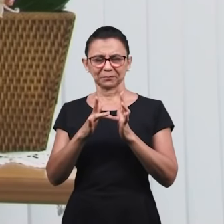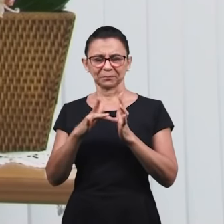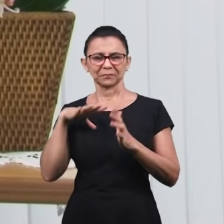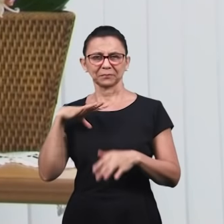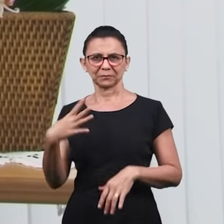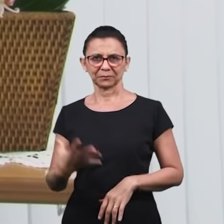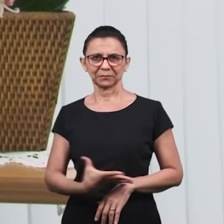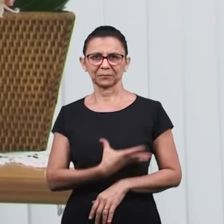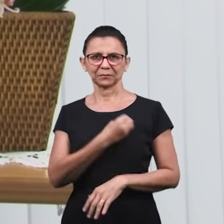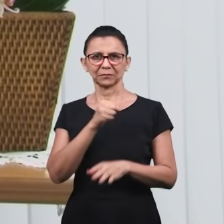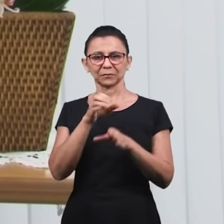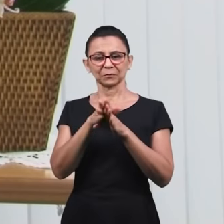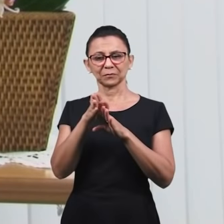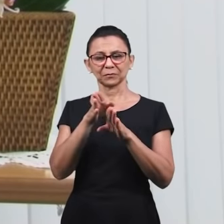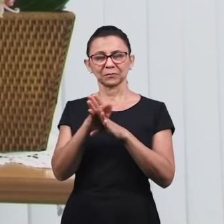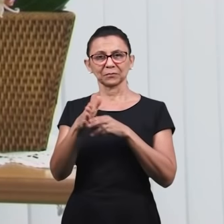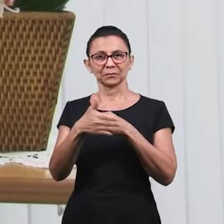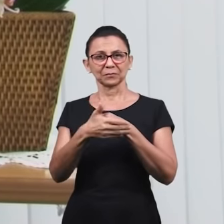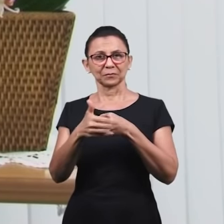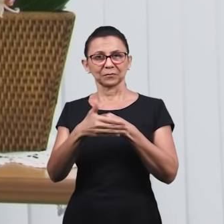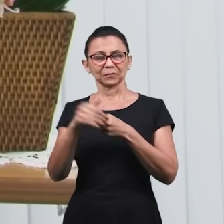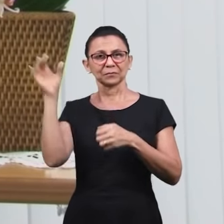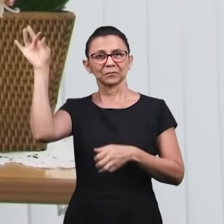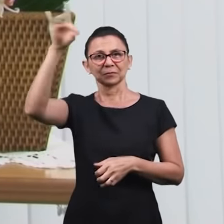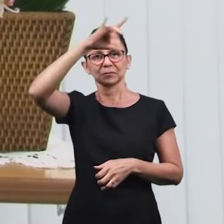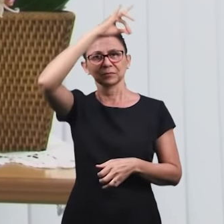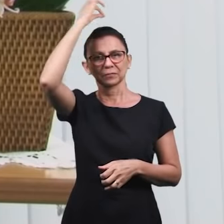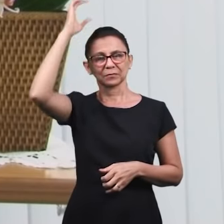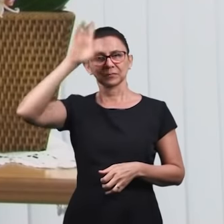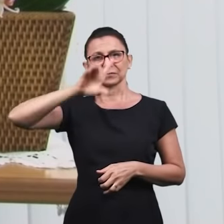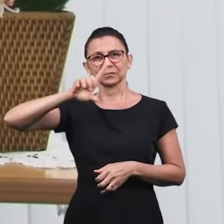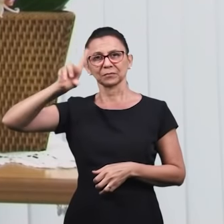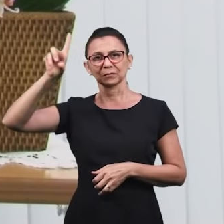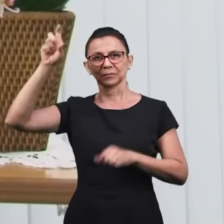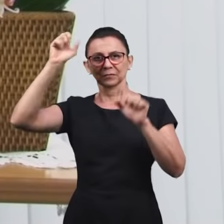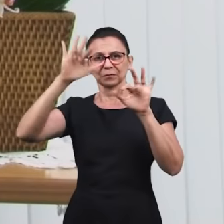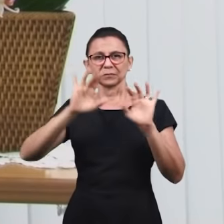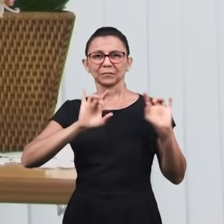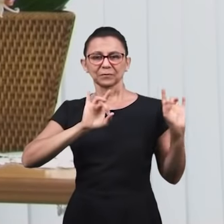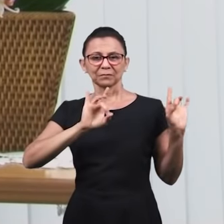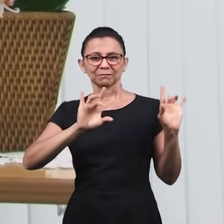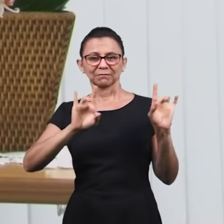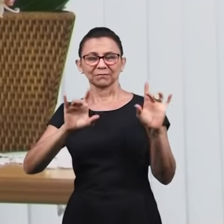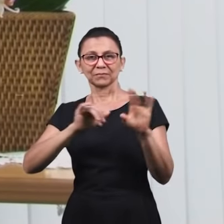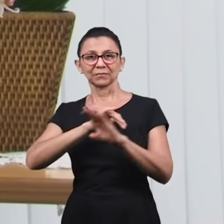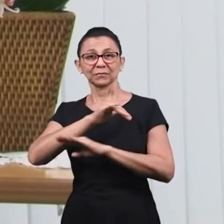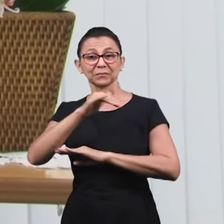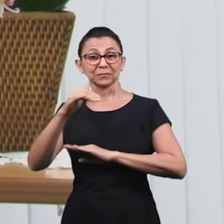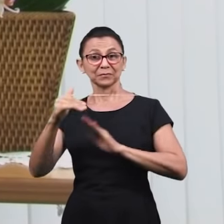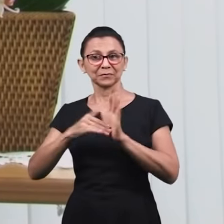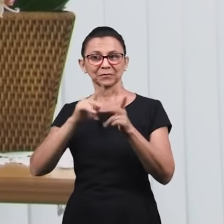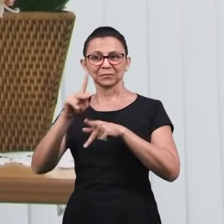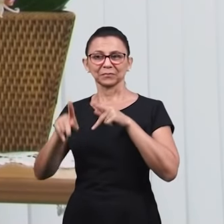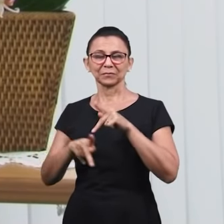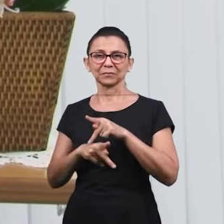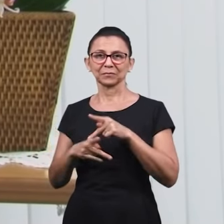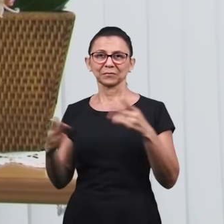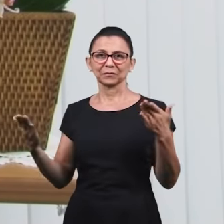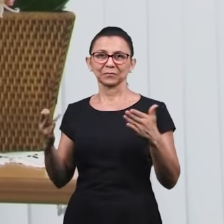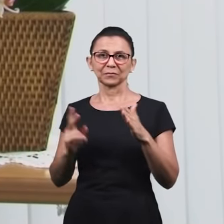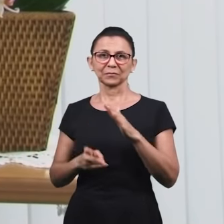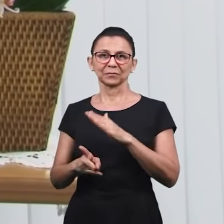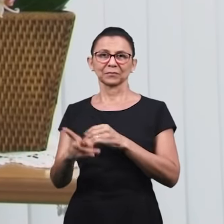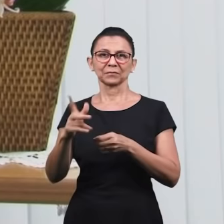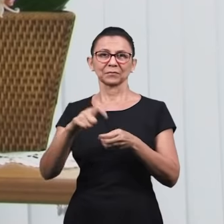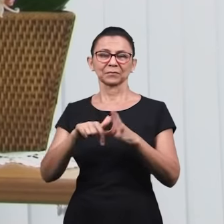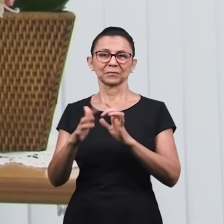que a instrução, a direção e o consolo do Espírito Santo de Deus, seja com cada um de vós e com todo o povo de Deus, desde agora e